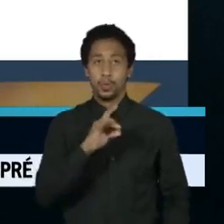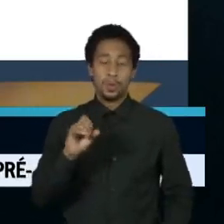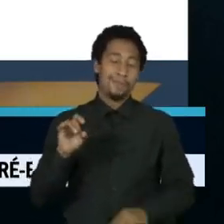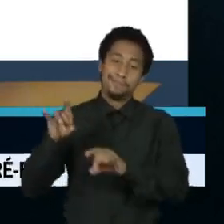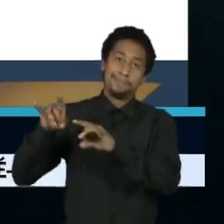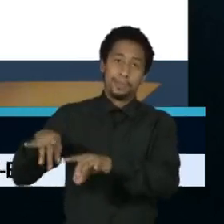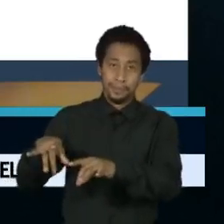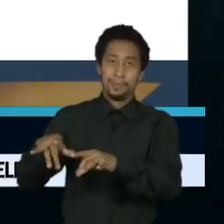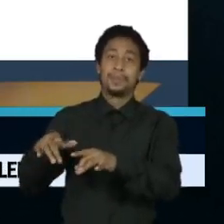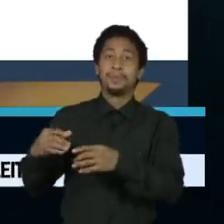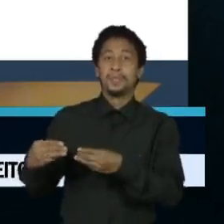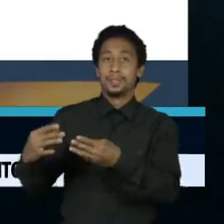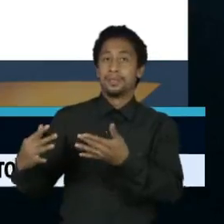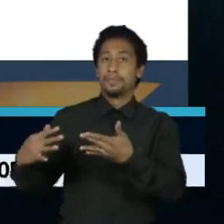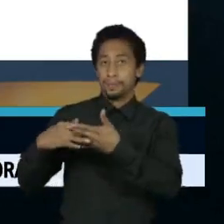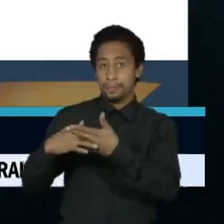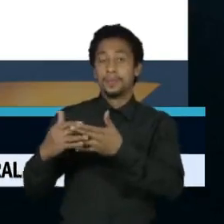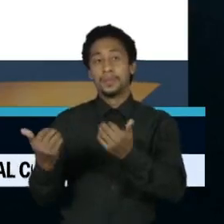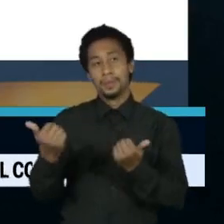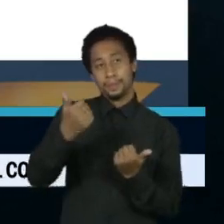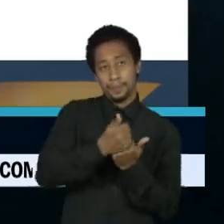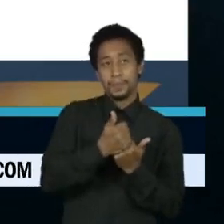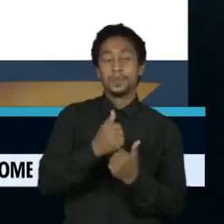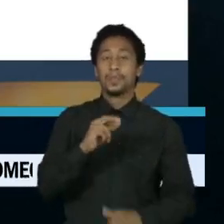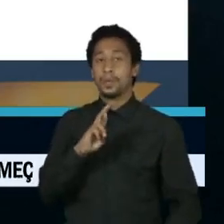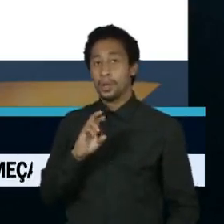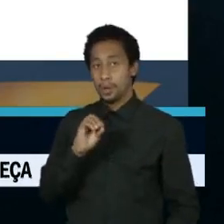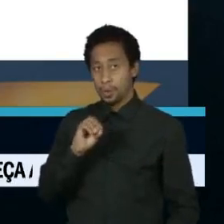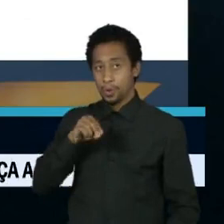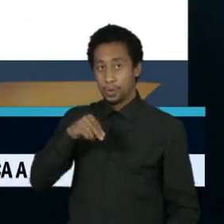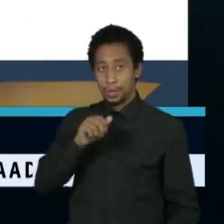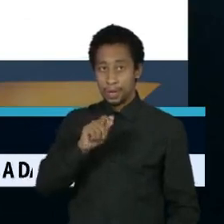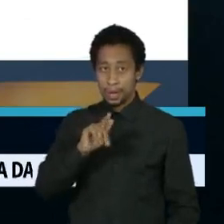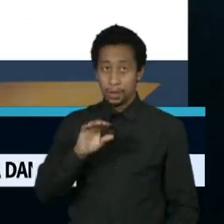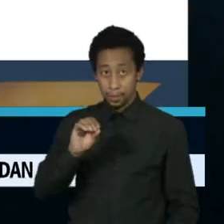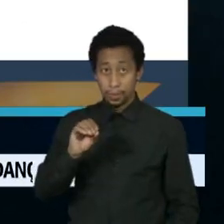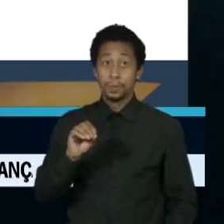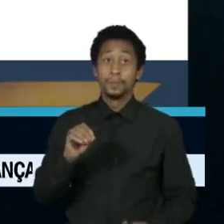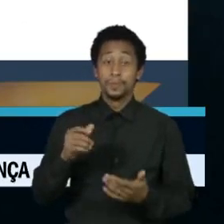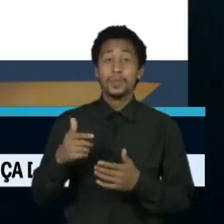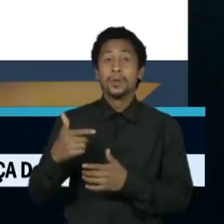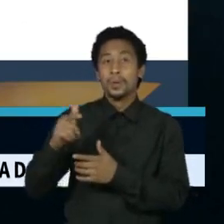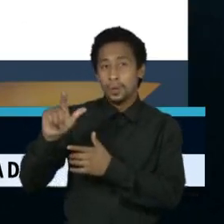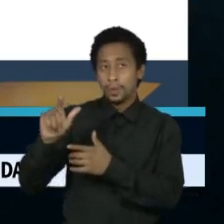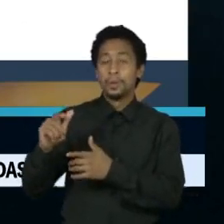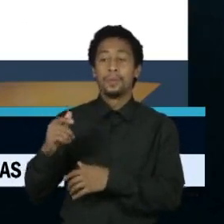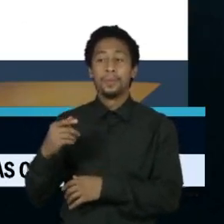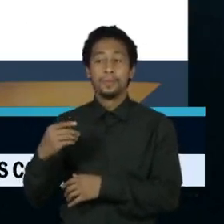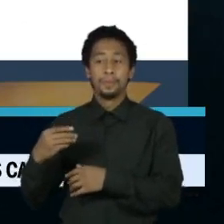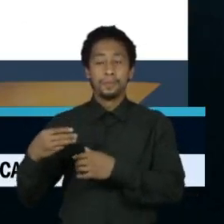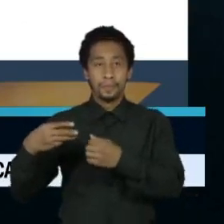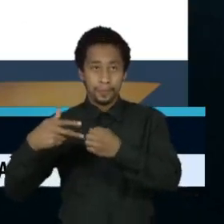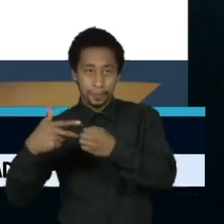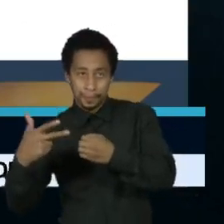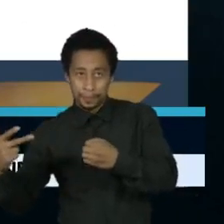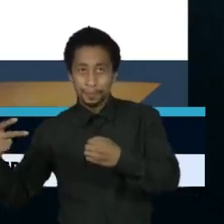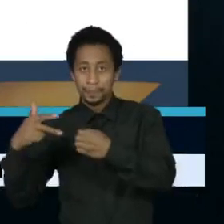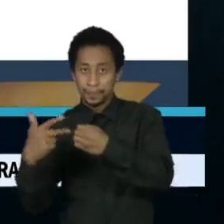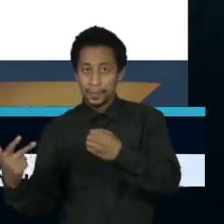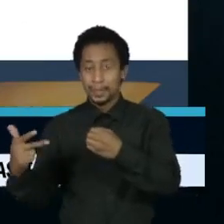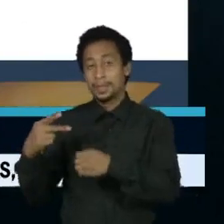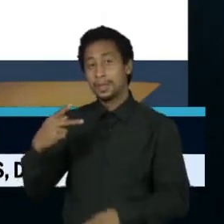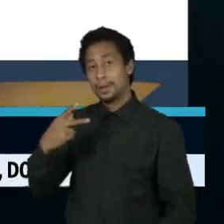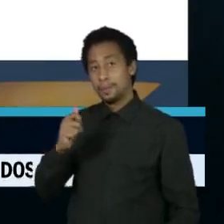Quem entra é Ronaldo Vieira Bento. Marcos Pontes terá como substituto Paulo César de Carvalho Alvim, na ciência e